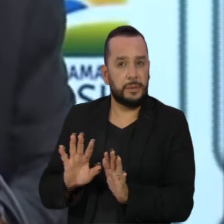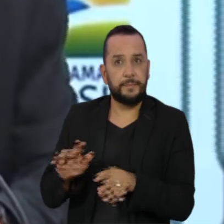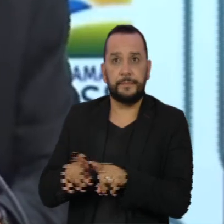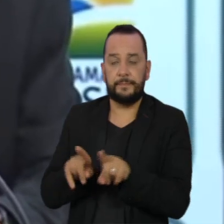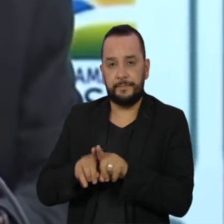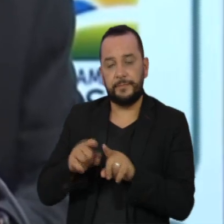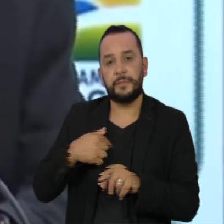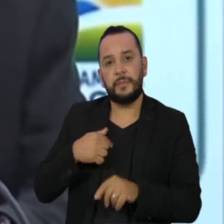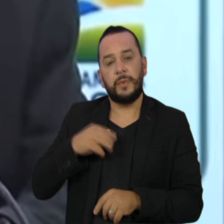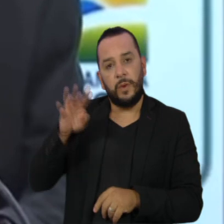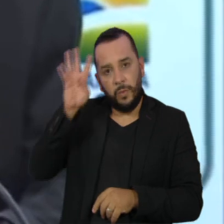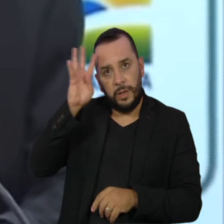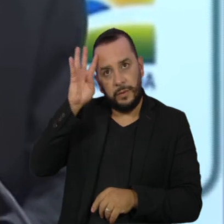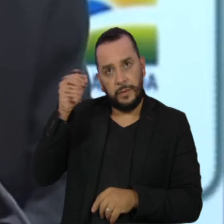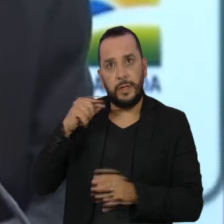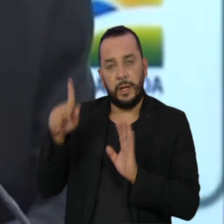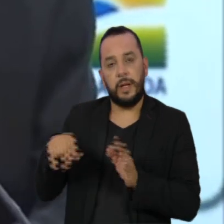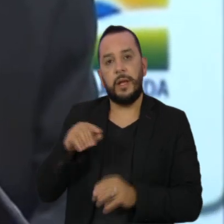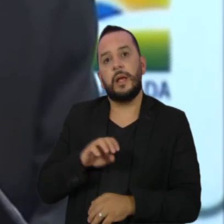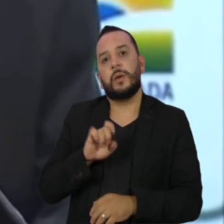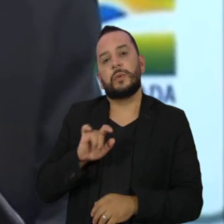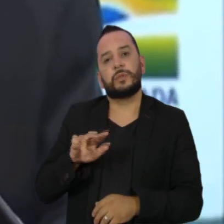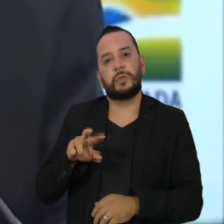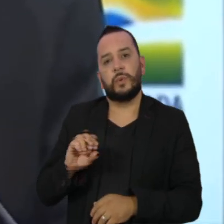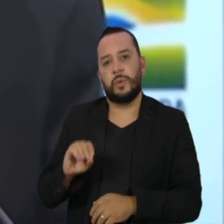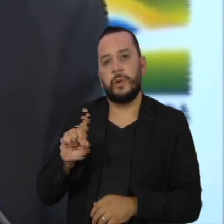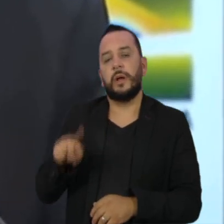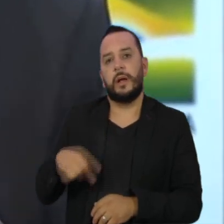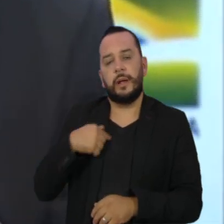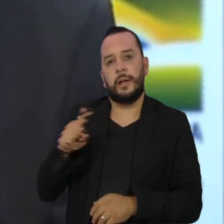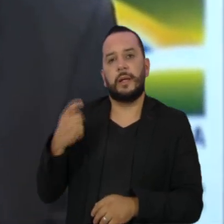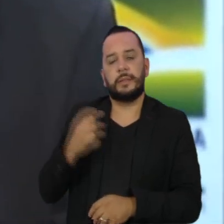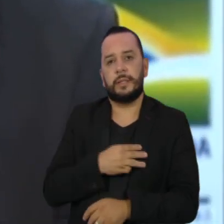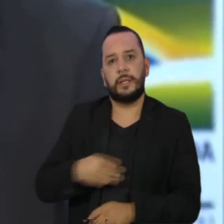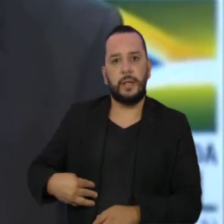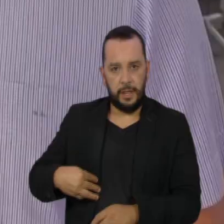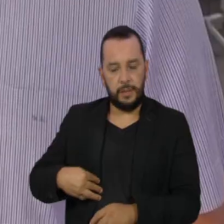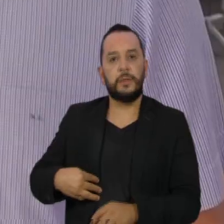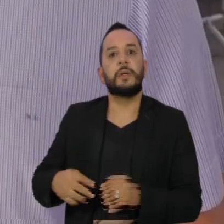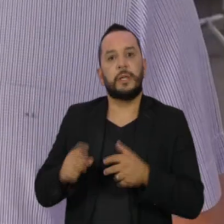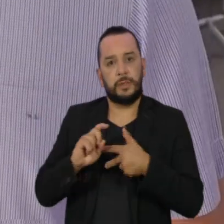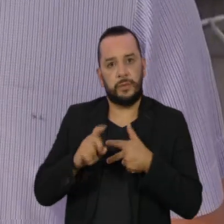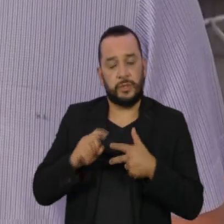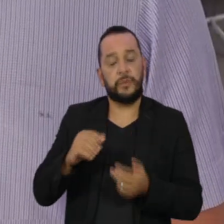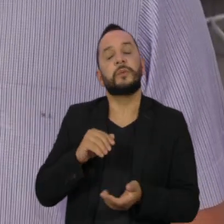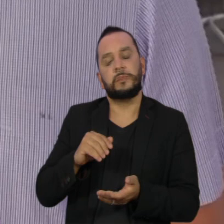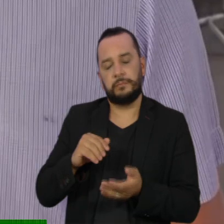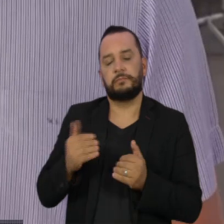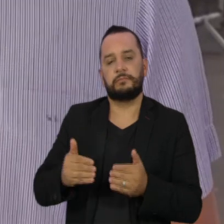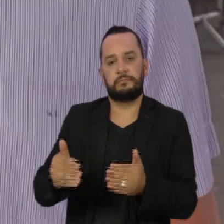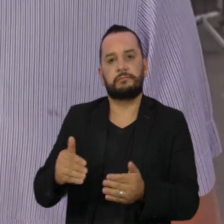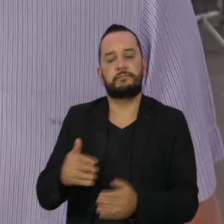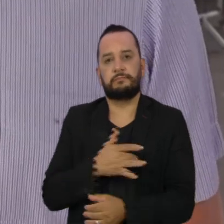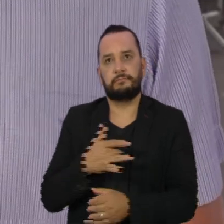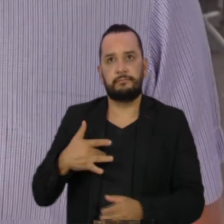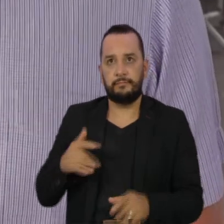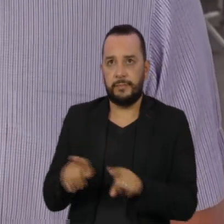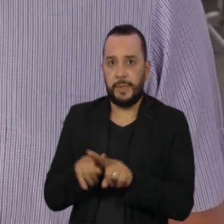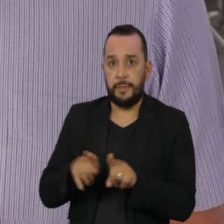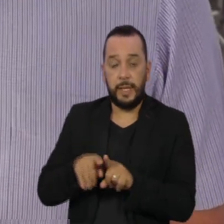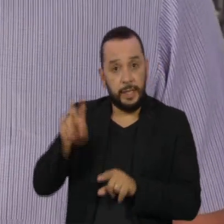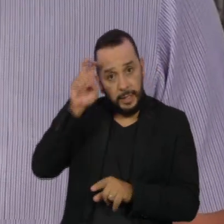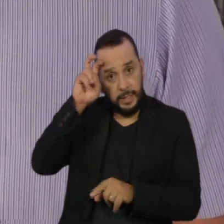No dia seguinte, é a vez de Elcio Franco, ex-secretário executivo do Ministério da Saúde. Já na quinta, os senadores ouvem o primeiro